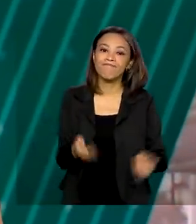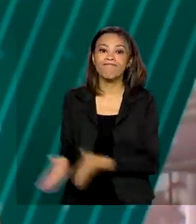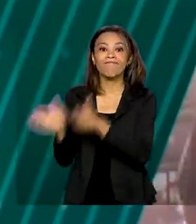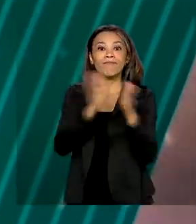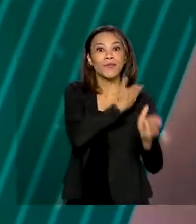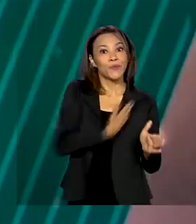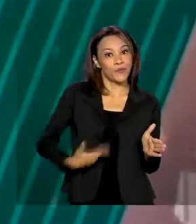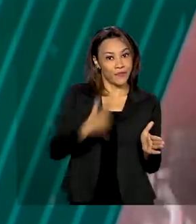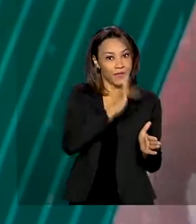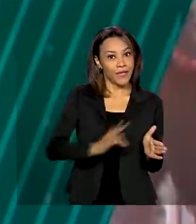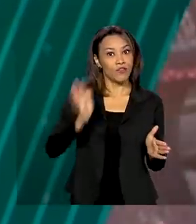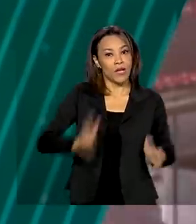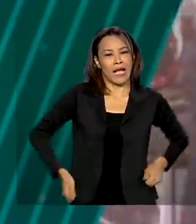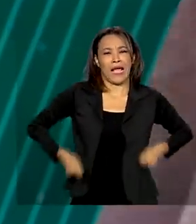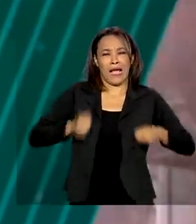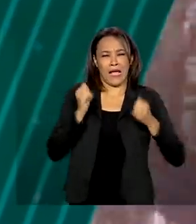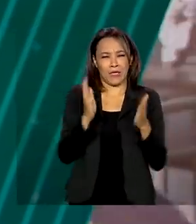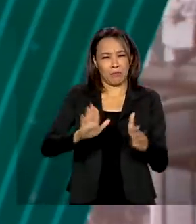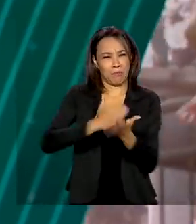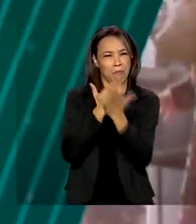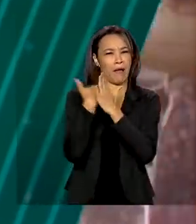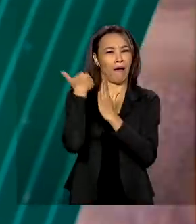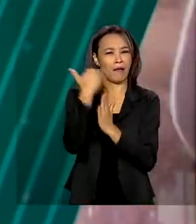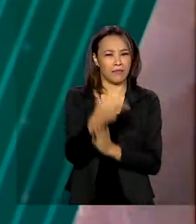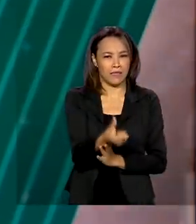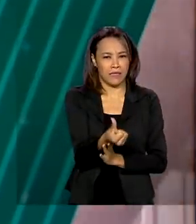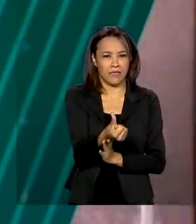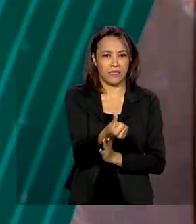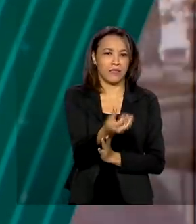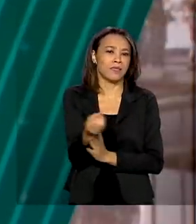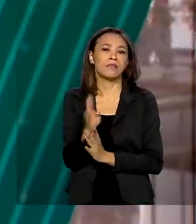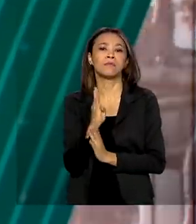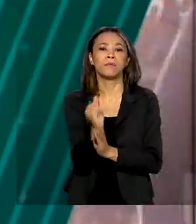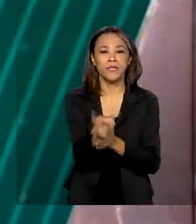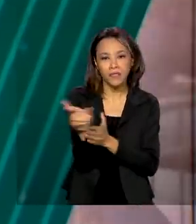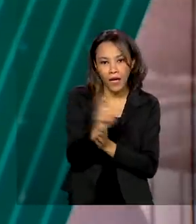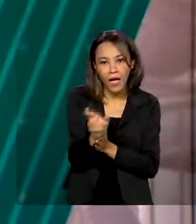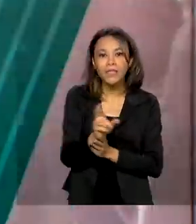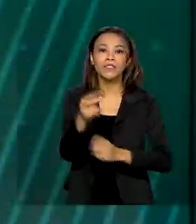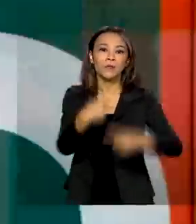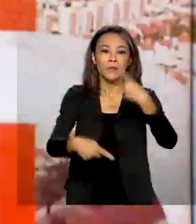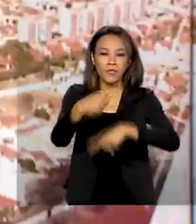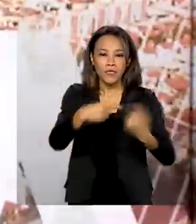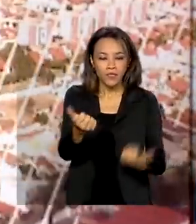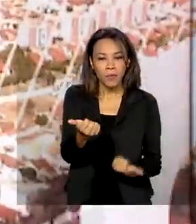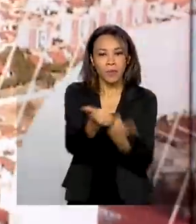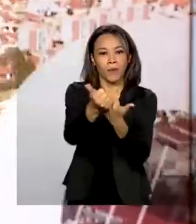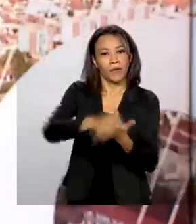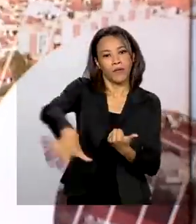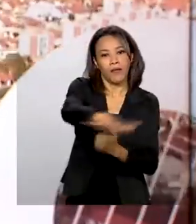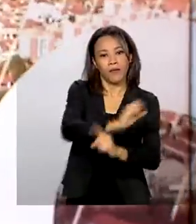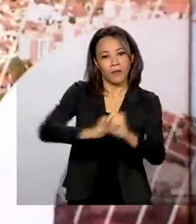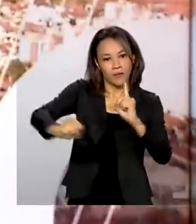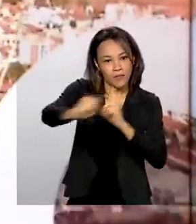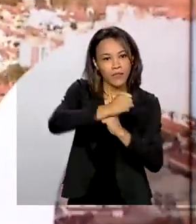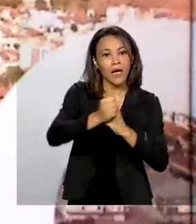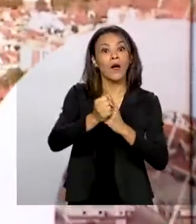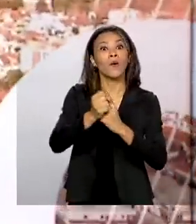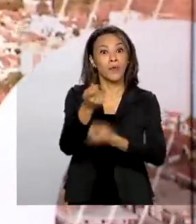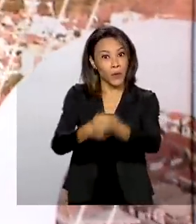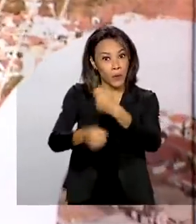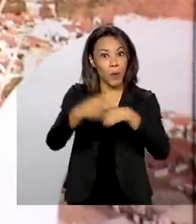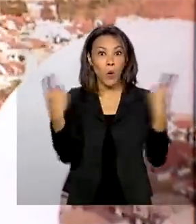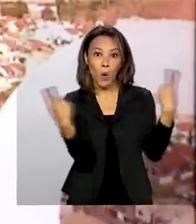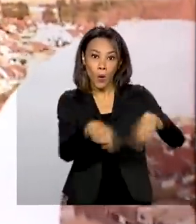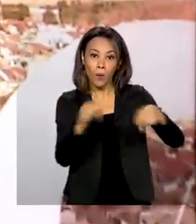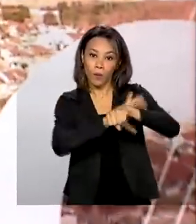gastou mais de 600 bilhões de reais em políticas de combate aos efeitos sociais e econômicos da pandemia. E quase